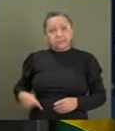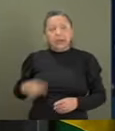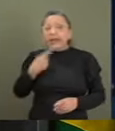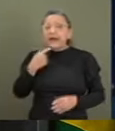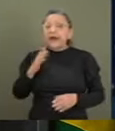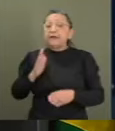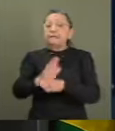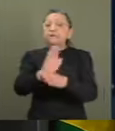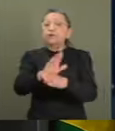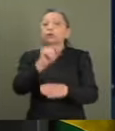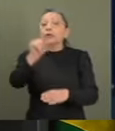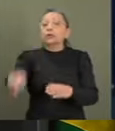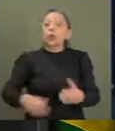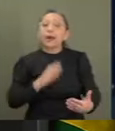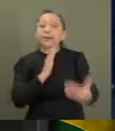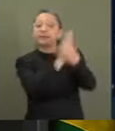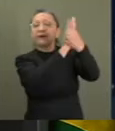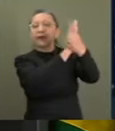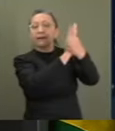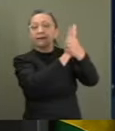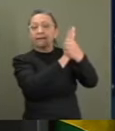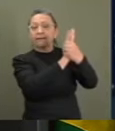arquivamento da denúncia.